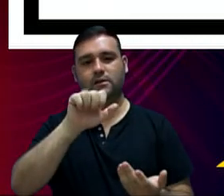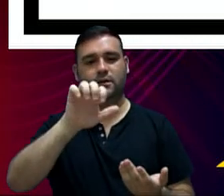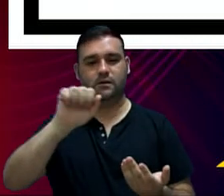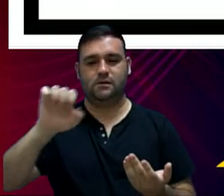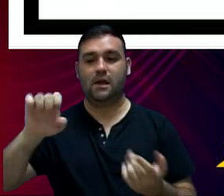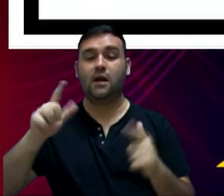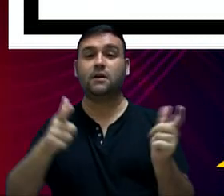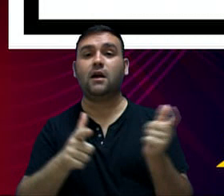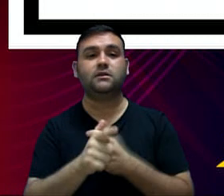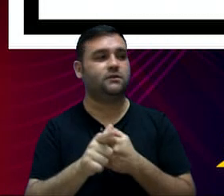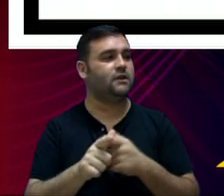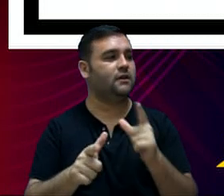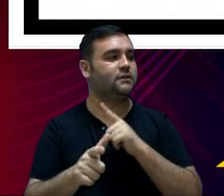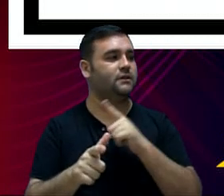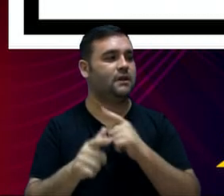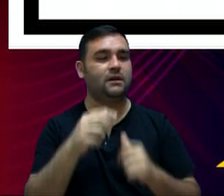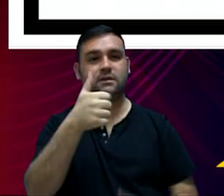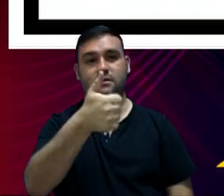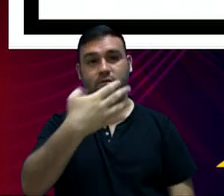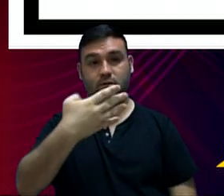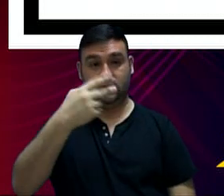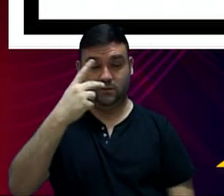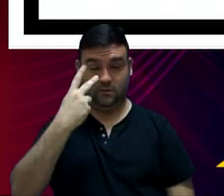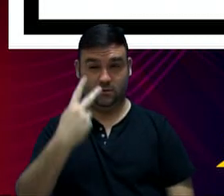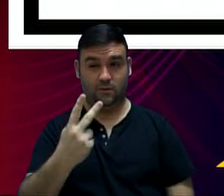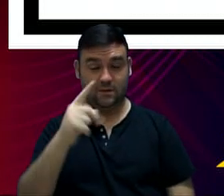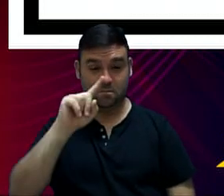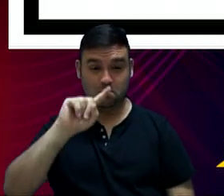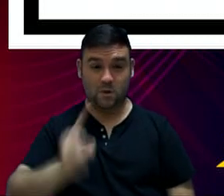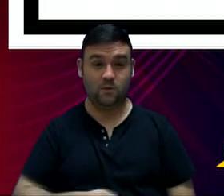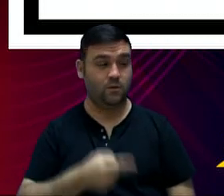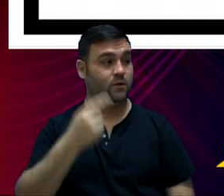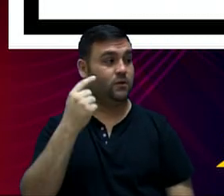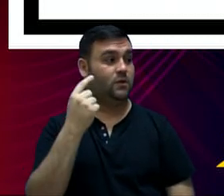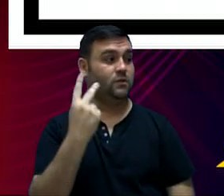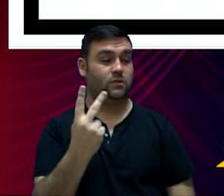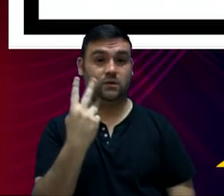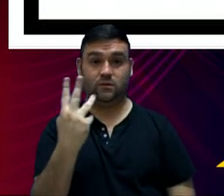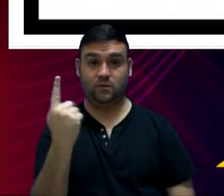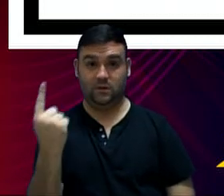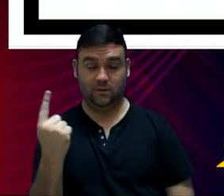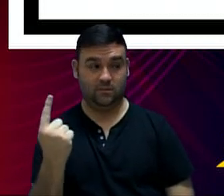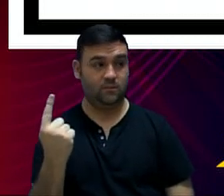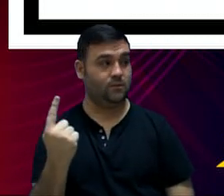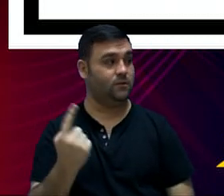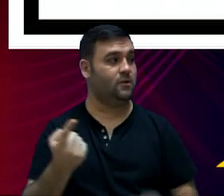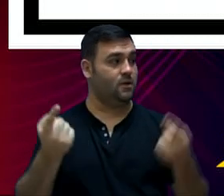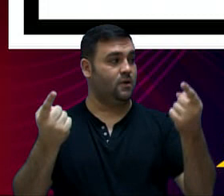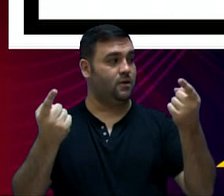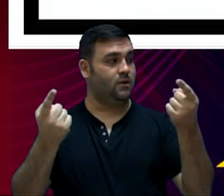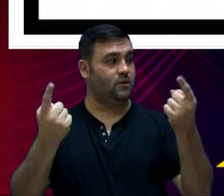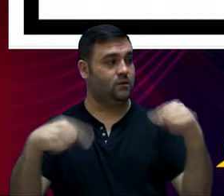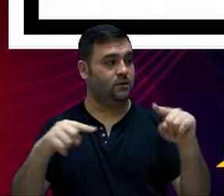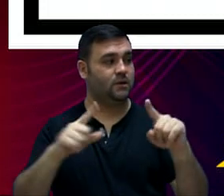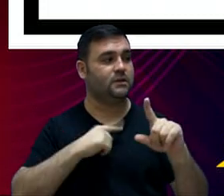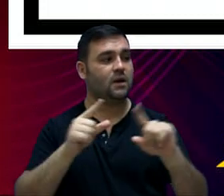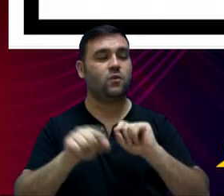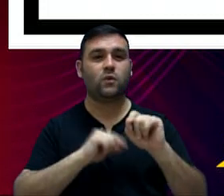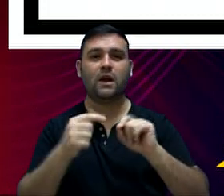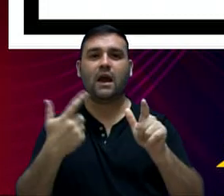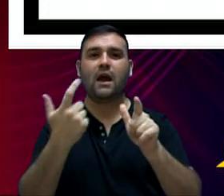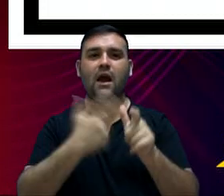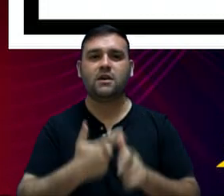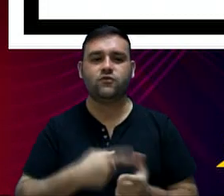tem uma dívida da ordem de R 142.241.000.000, sendo eles